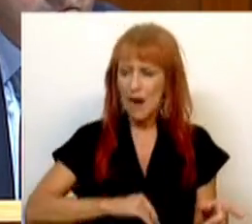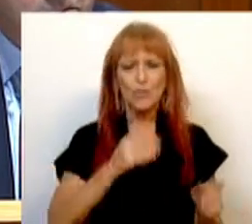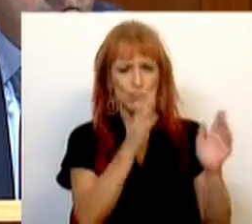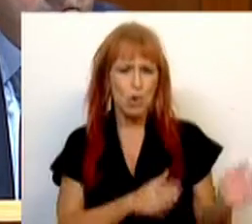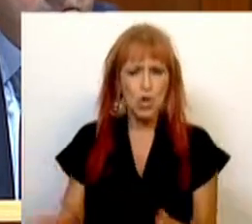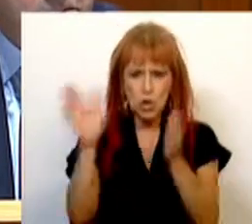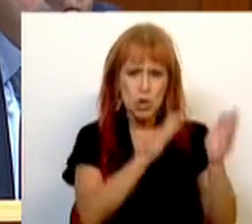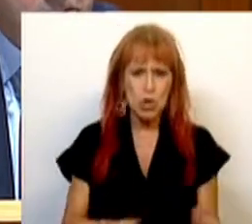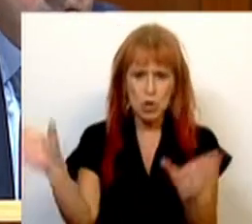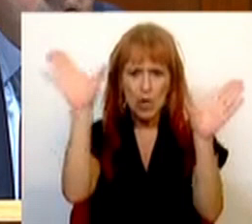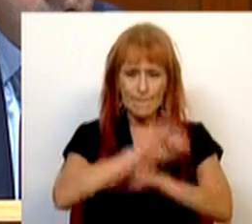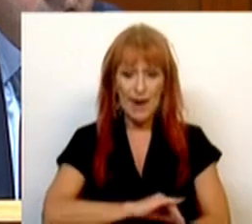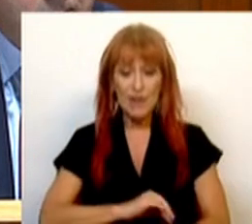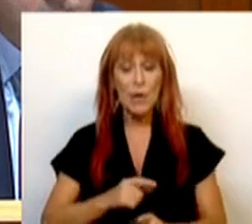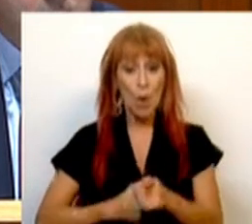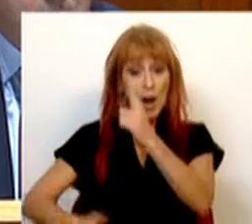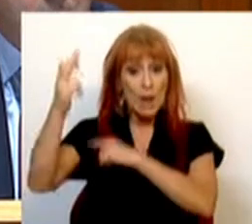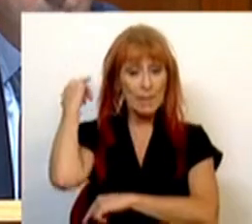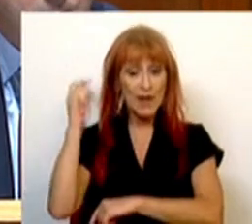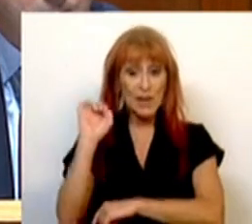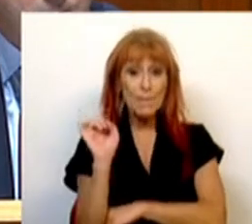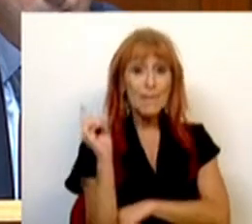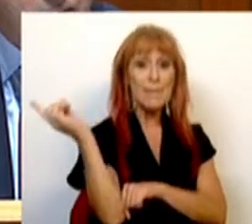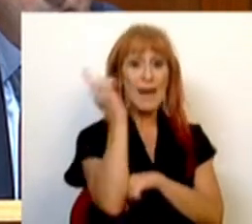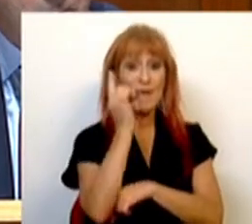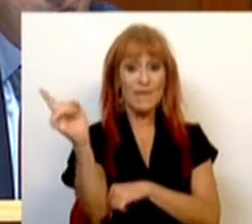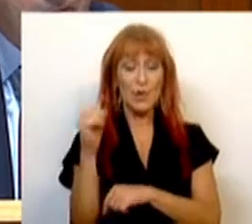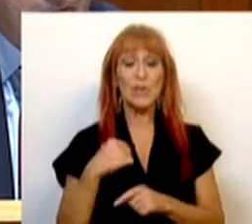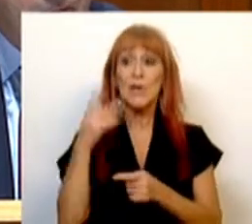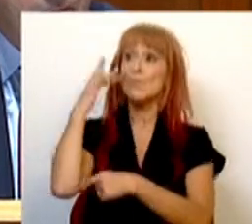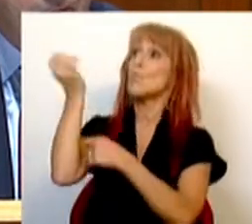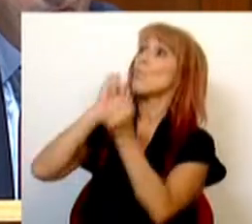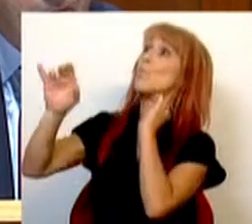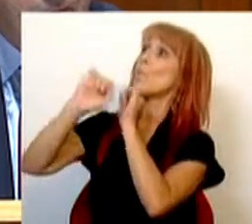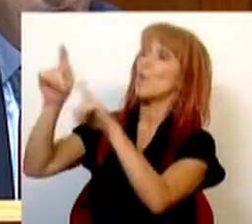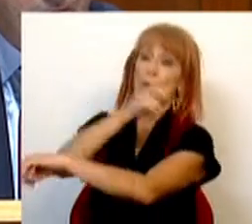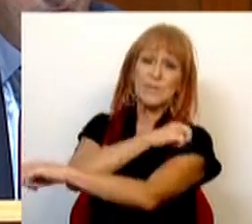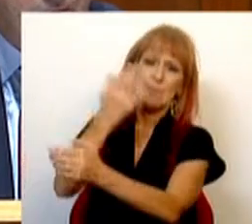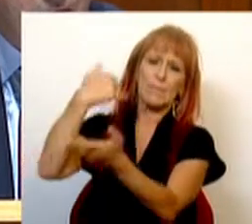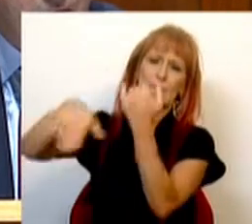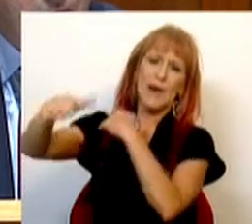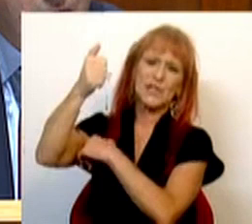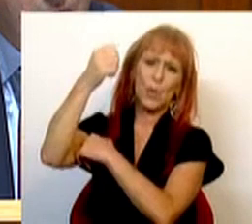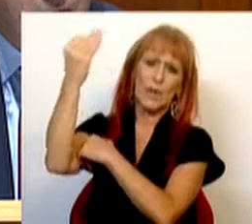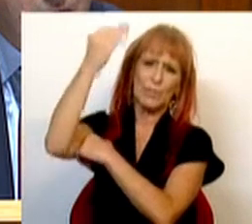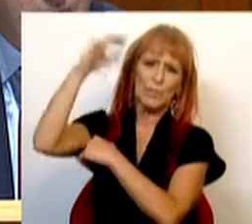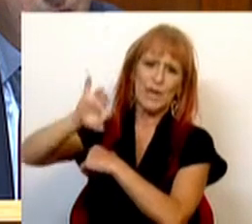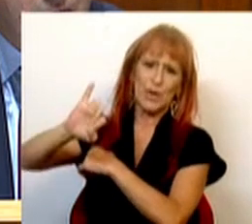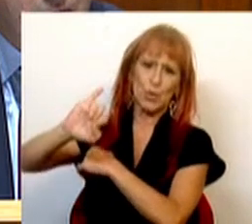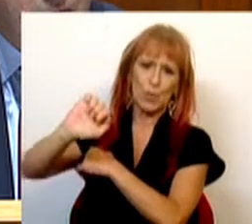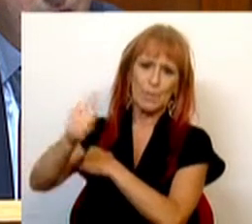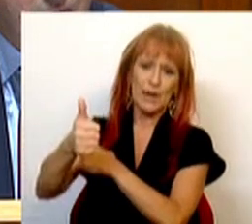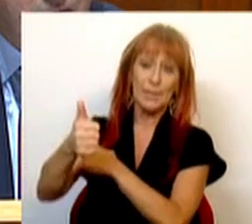produtivas. com o que faz com que o ano passado, pela primeira vez, as portações tenham representado mais de 50% do PIB.